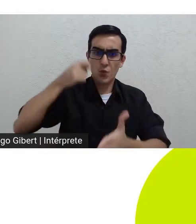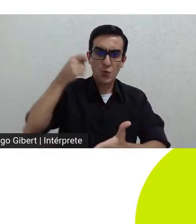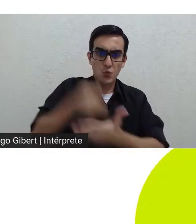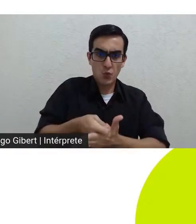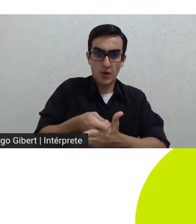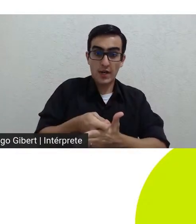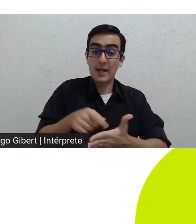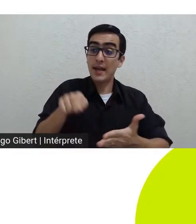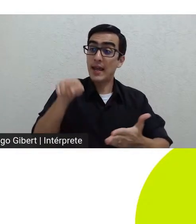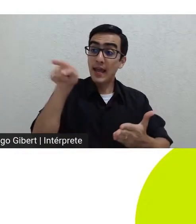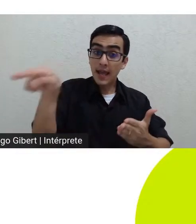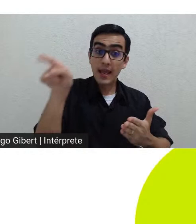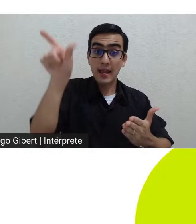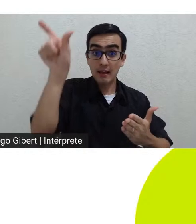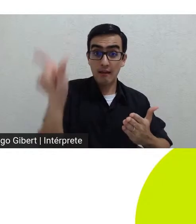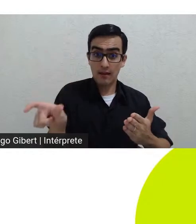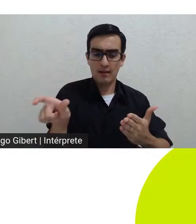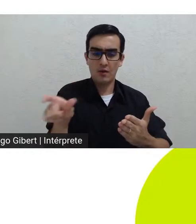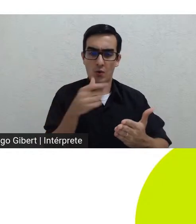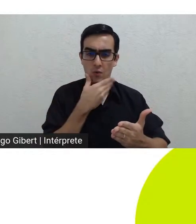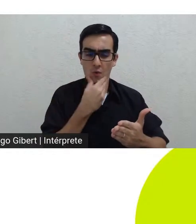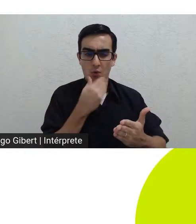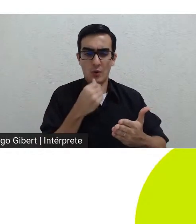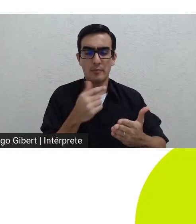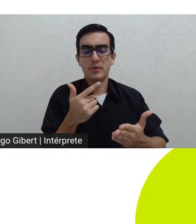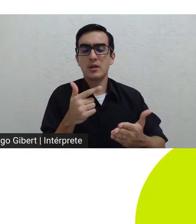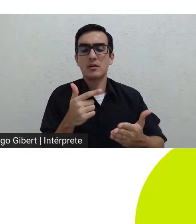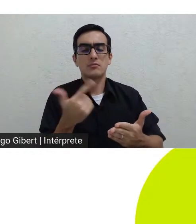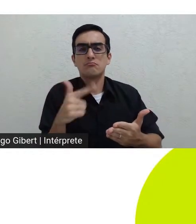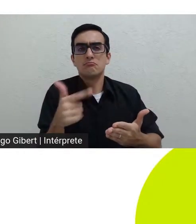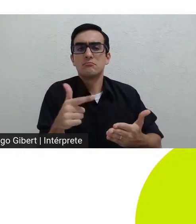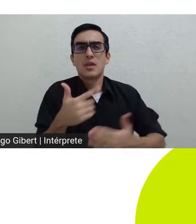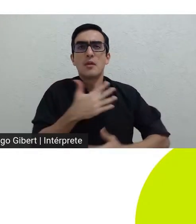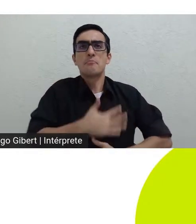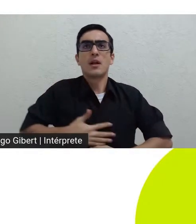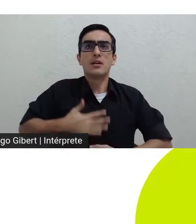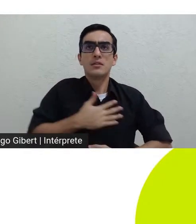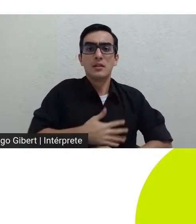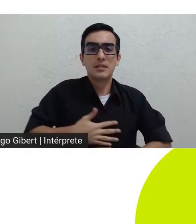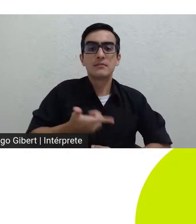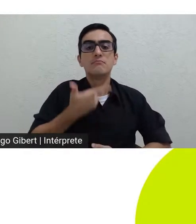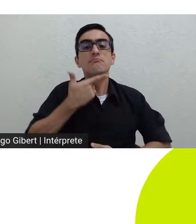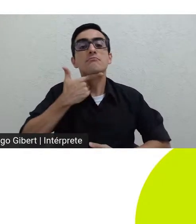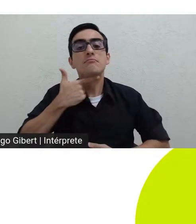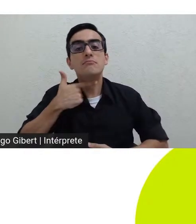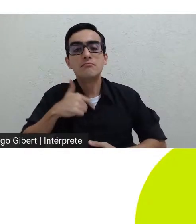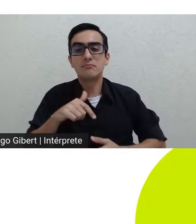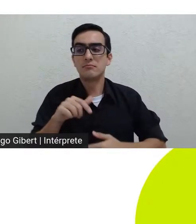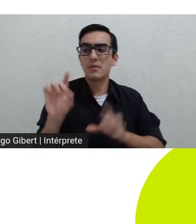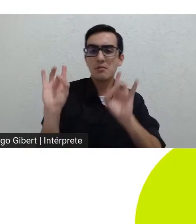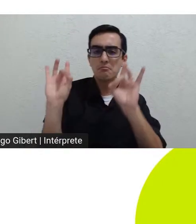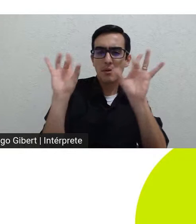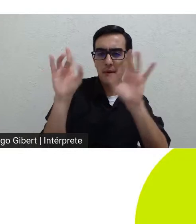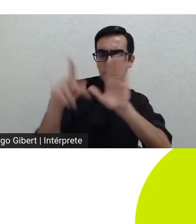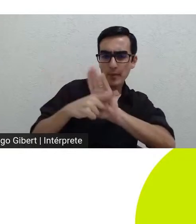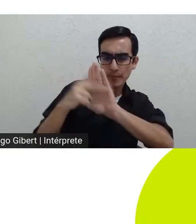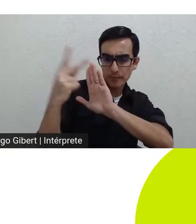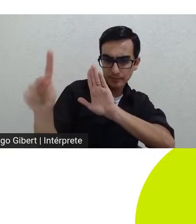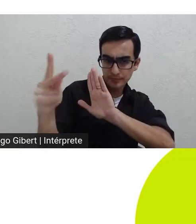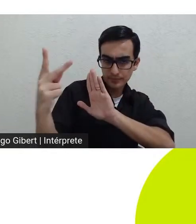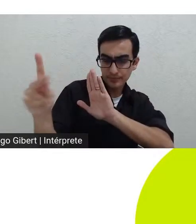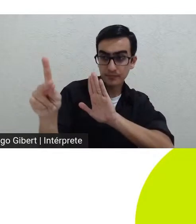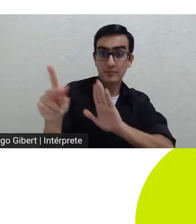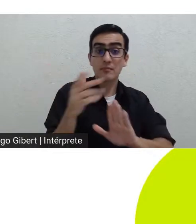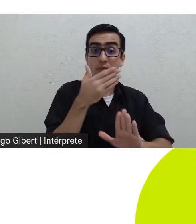imperativo que não leva em conta os prazeres desejos e singularidades a resposta de